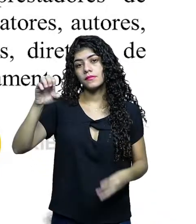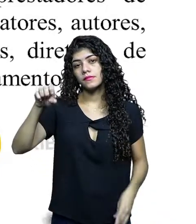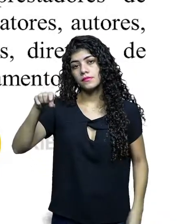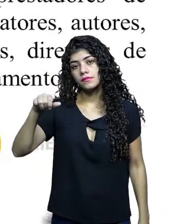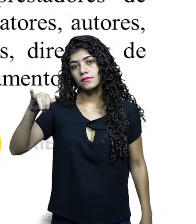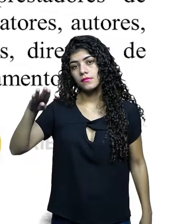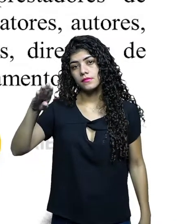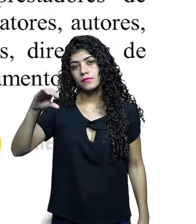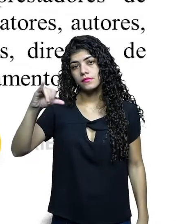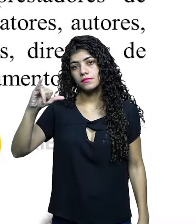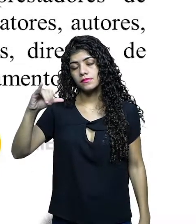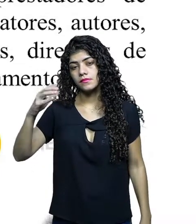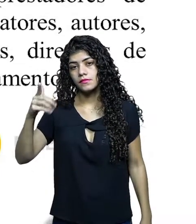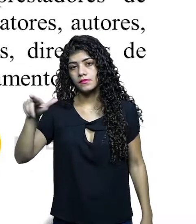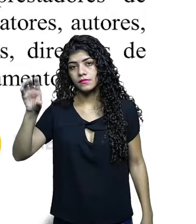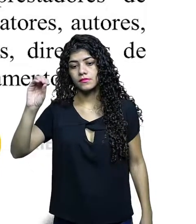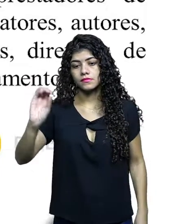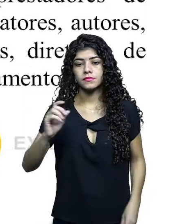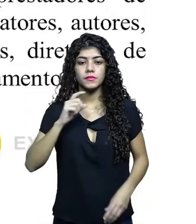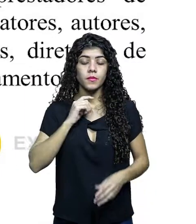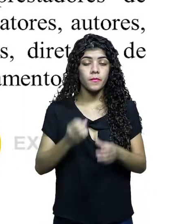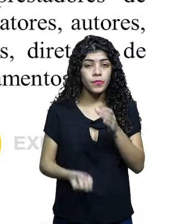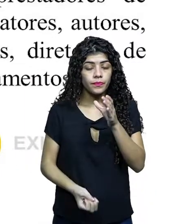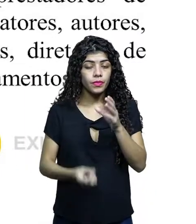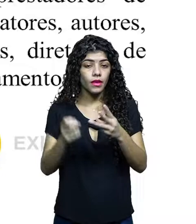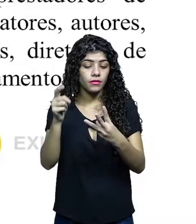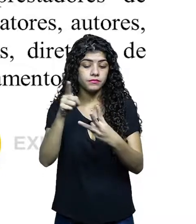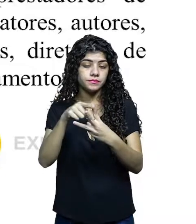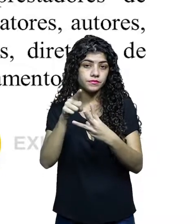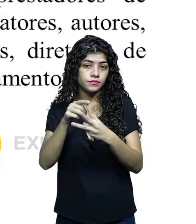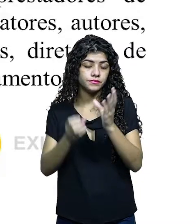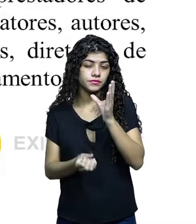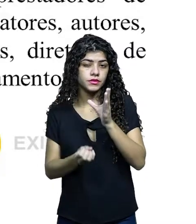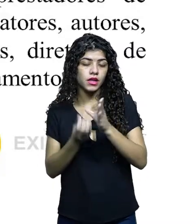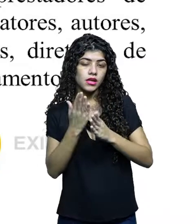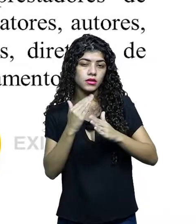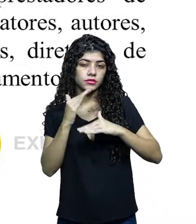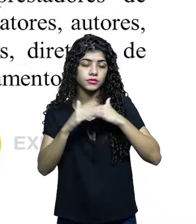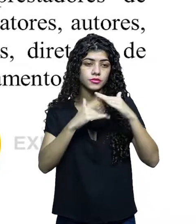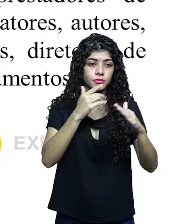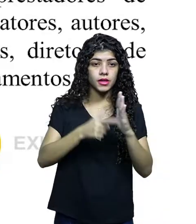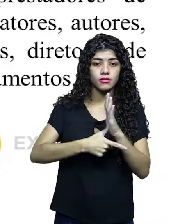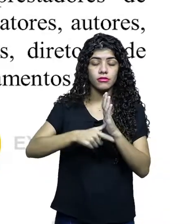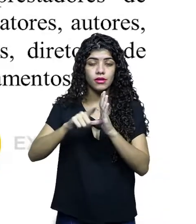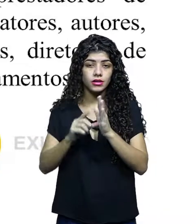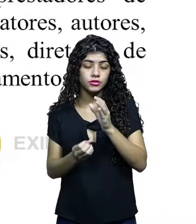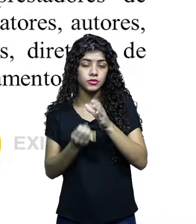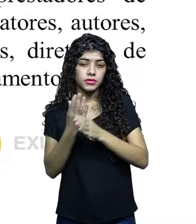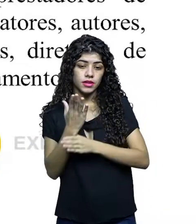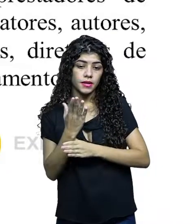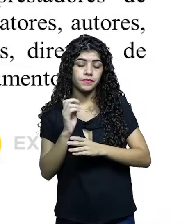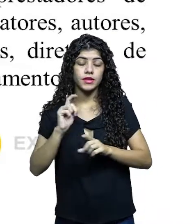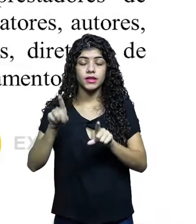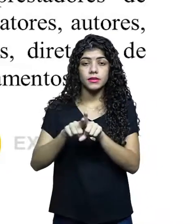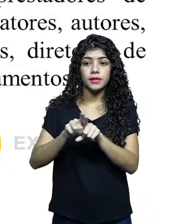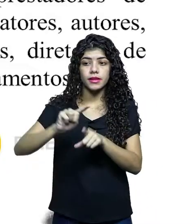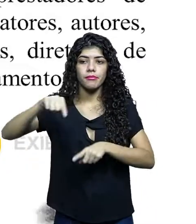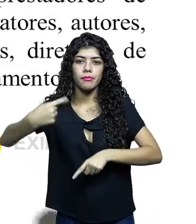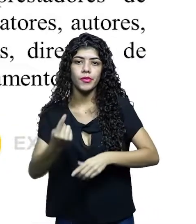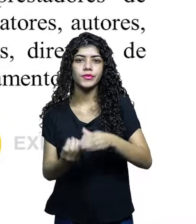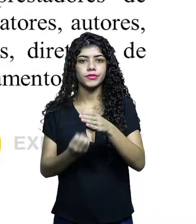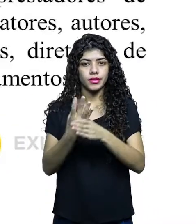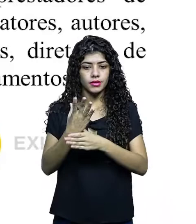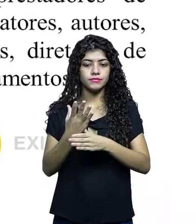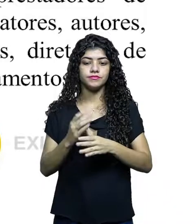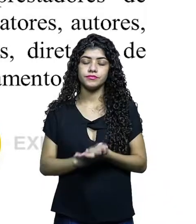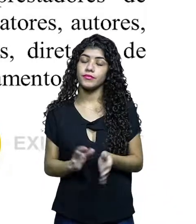produção é o responsável pelas etapas de criação, desenvolvimento, pré-produção, produção e pós